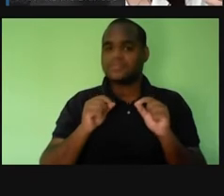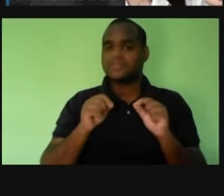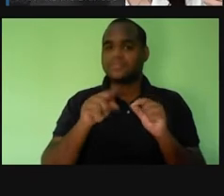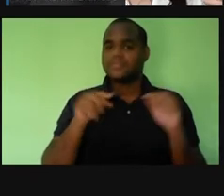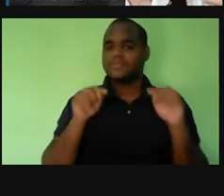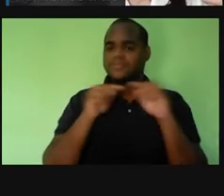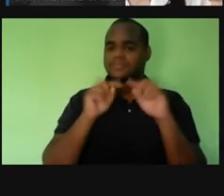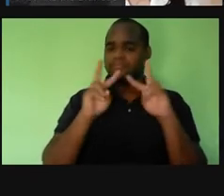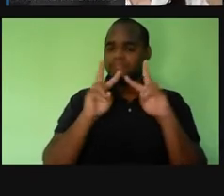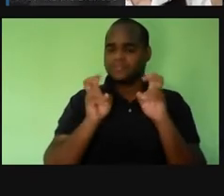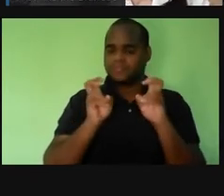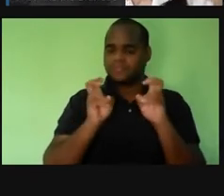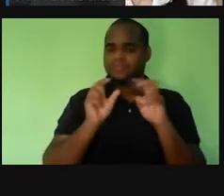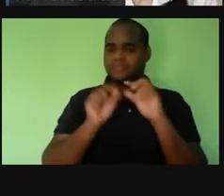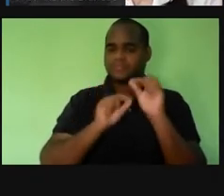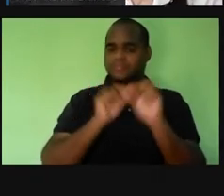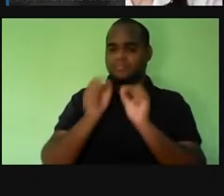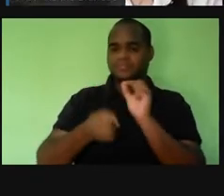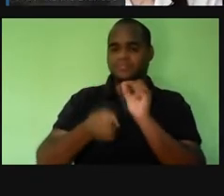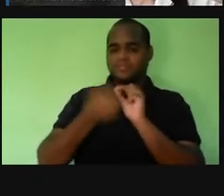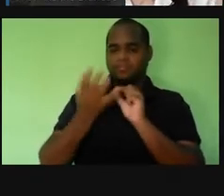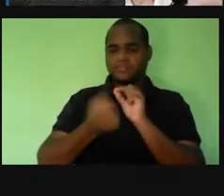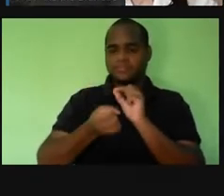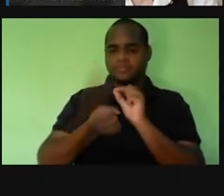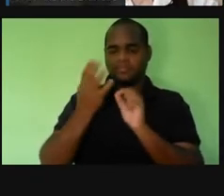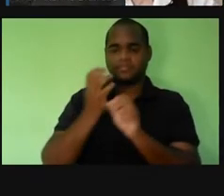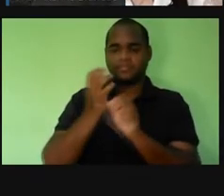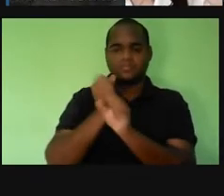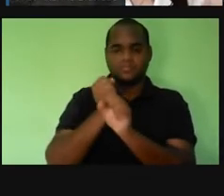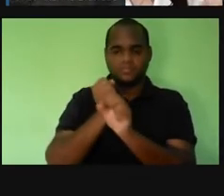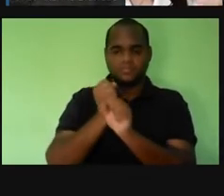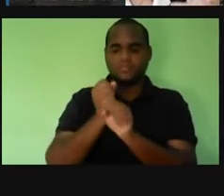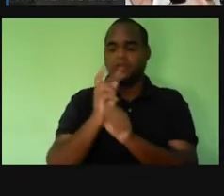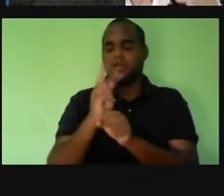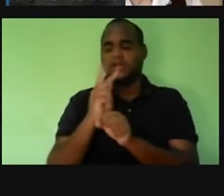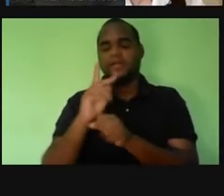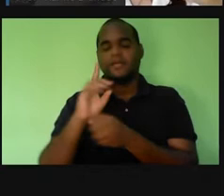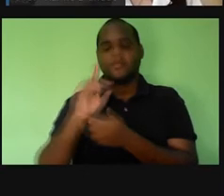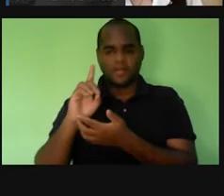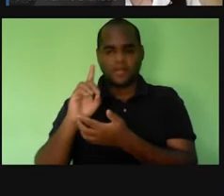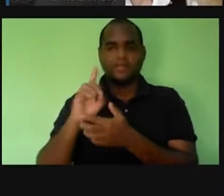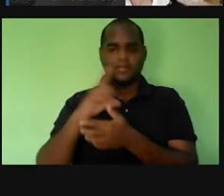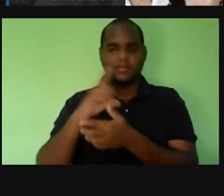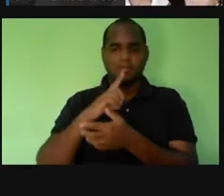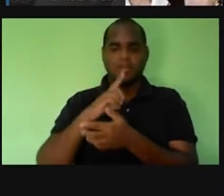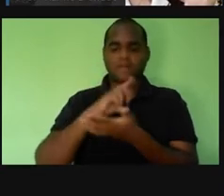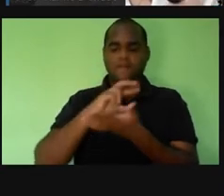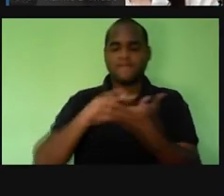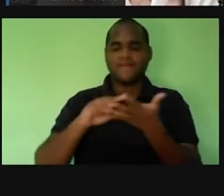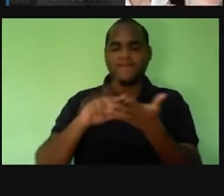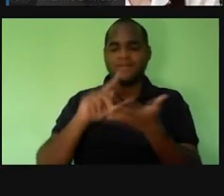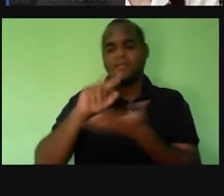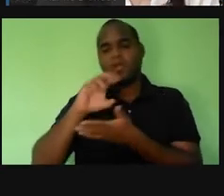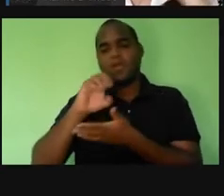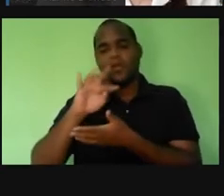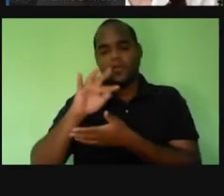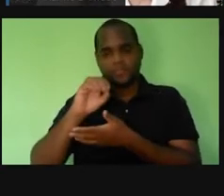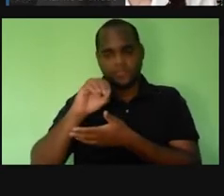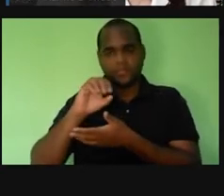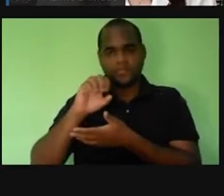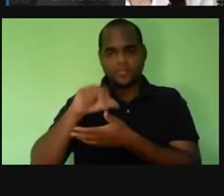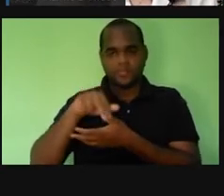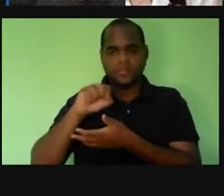sobre a quantidade, a concentração de hidrogênio, né? De prótons de hidrogênio em um